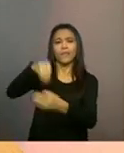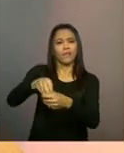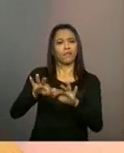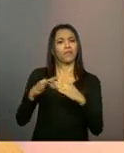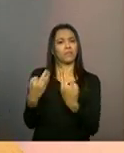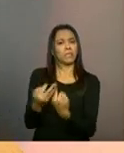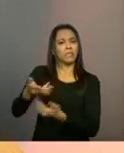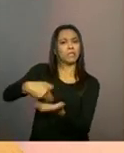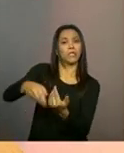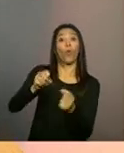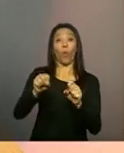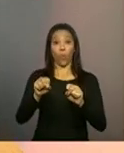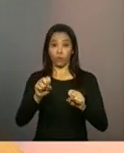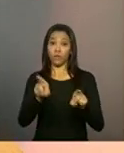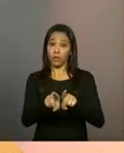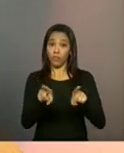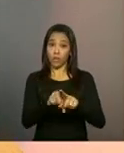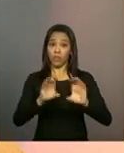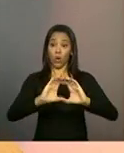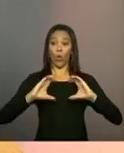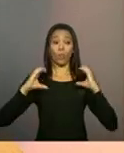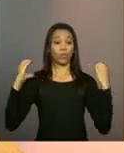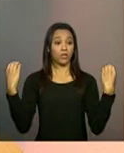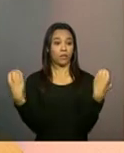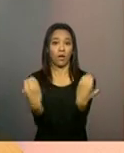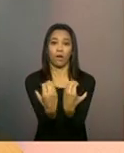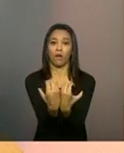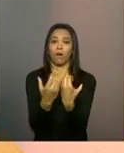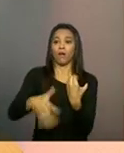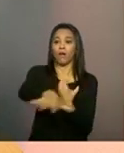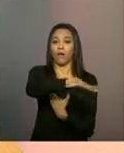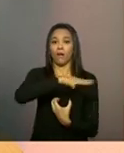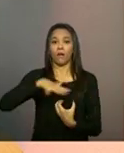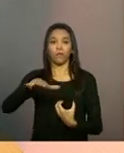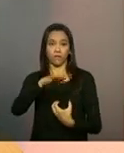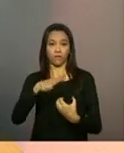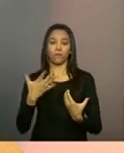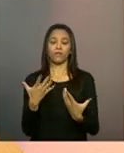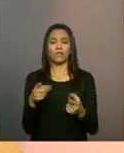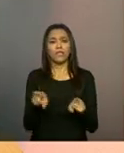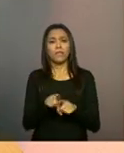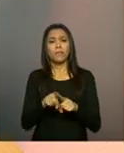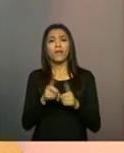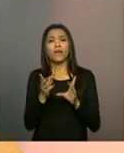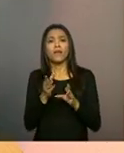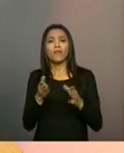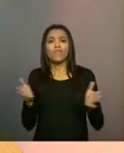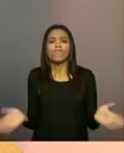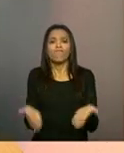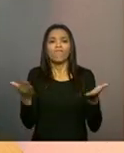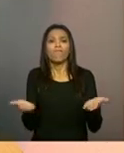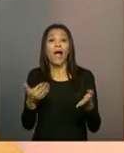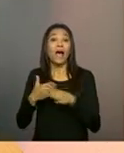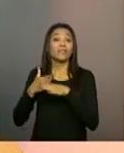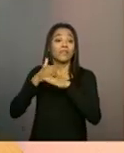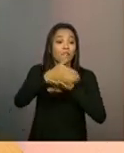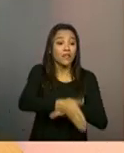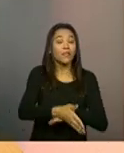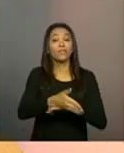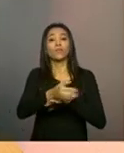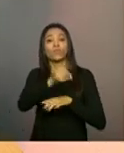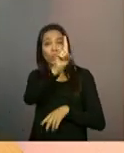convivência comunitária e também a questão de promoção do acesso a direito dessas famílias.